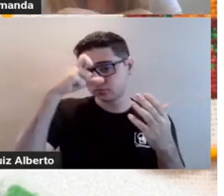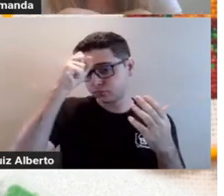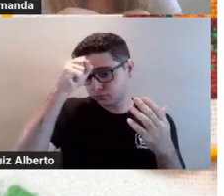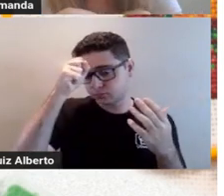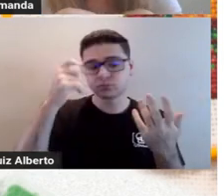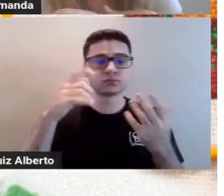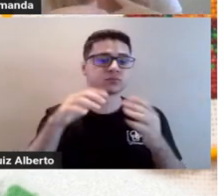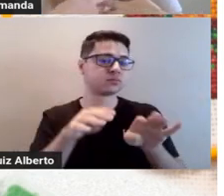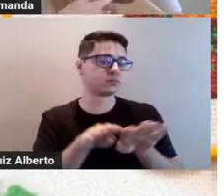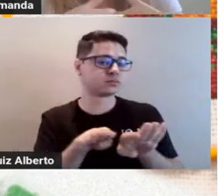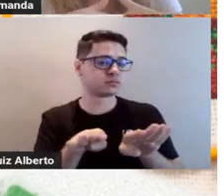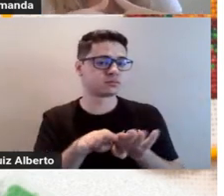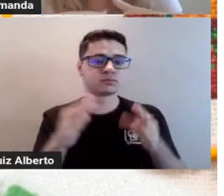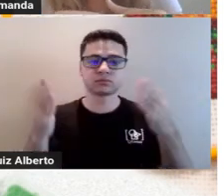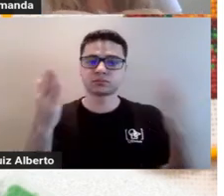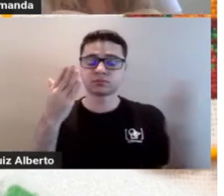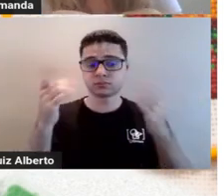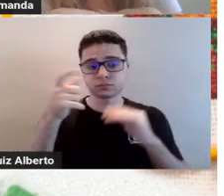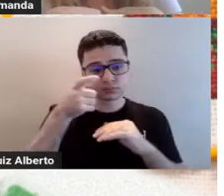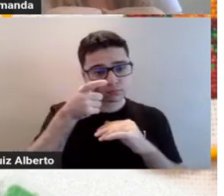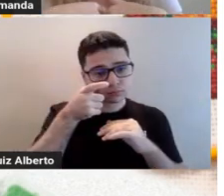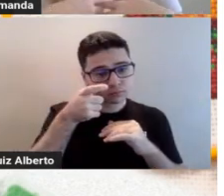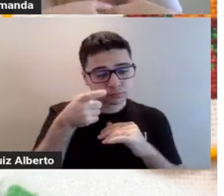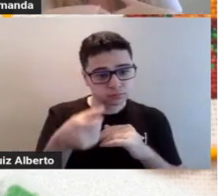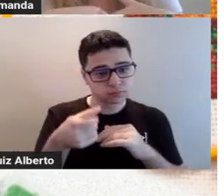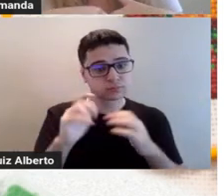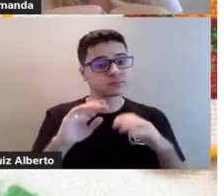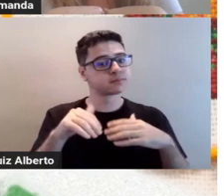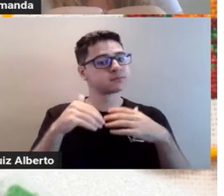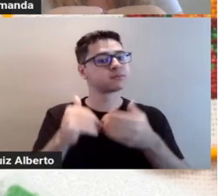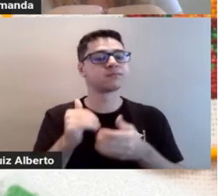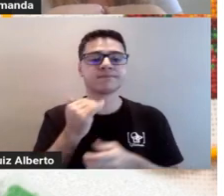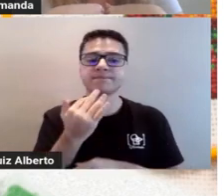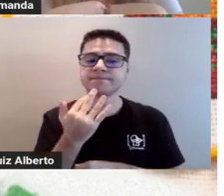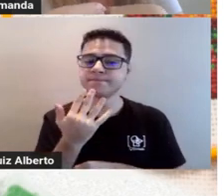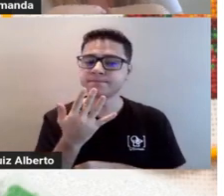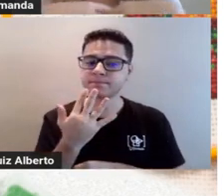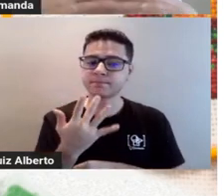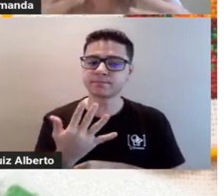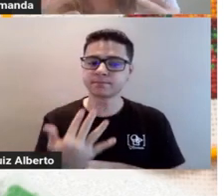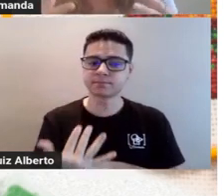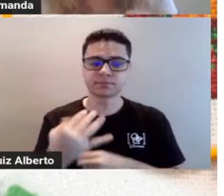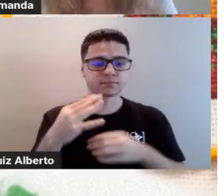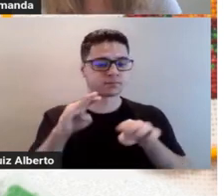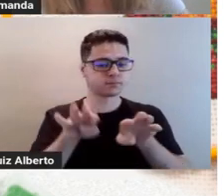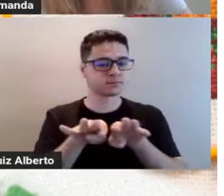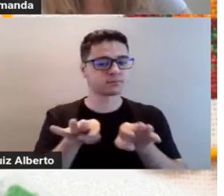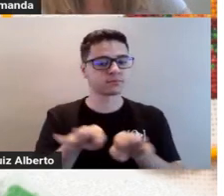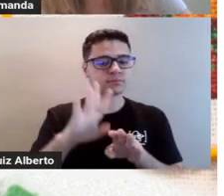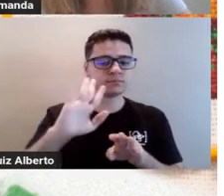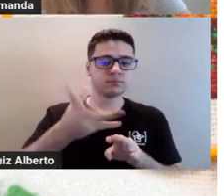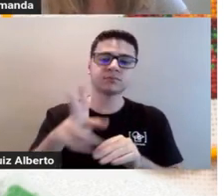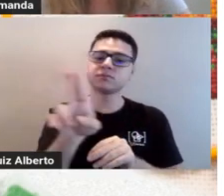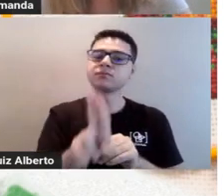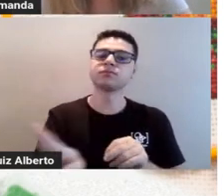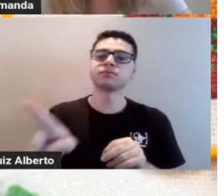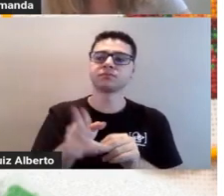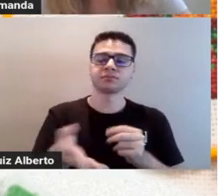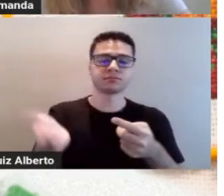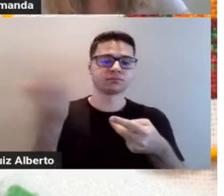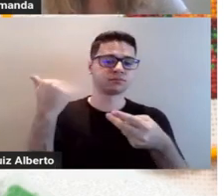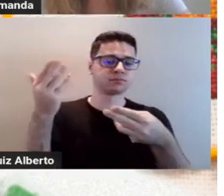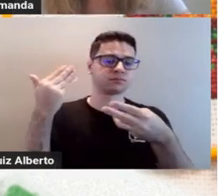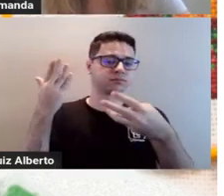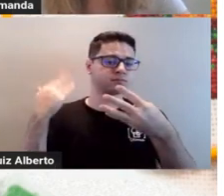contraste intencional, então uma paleta de cores também mais saturada, né? A gente tem outros